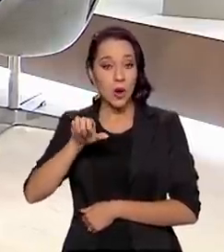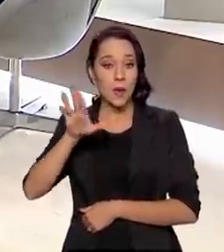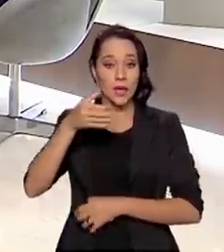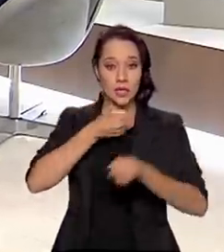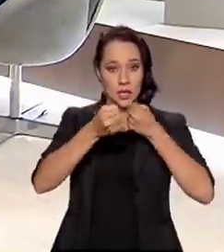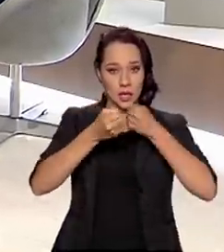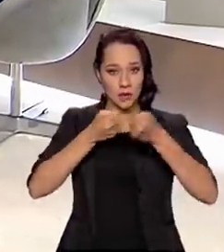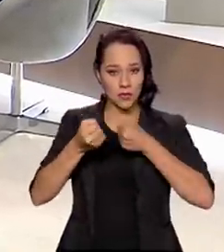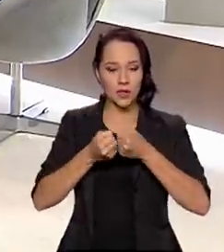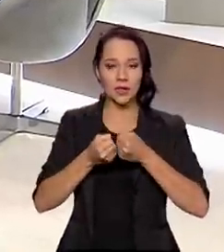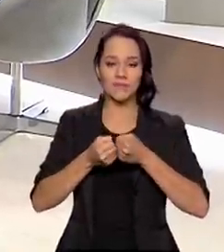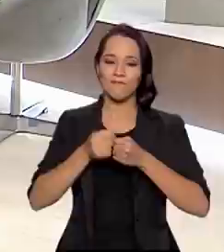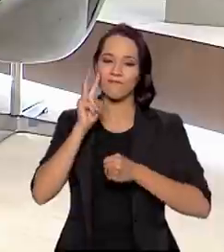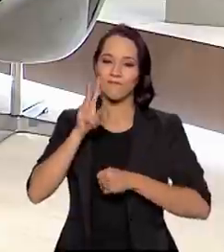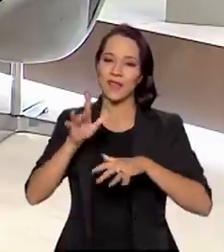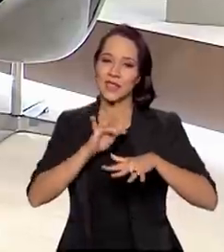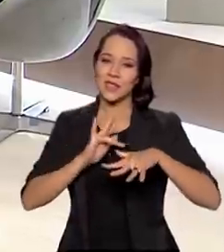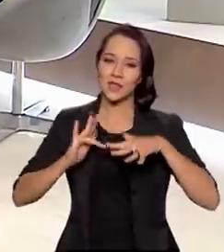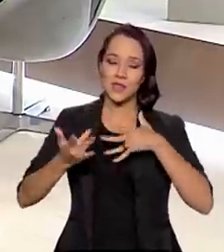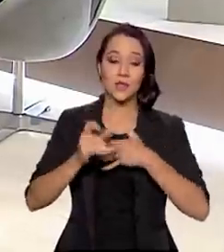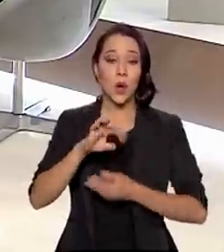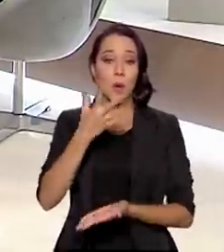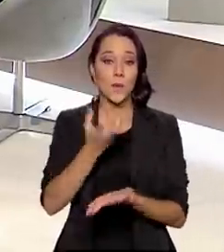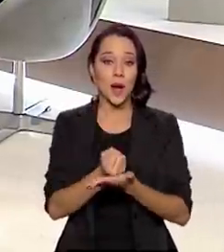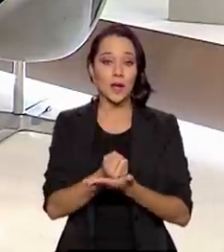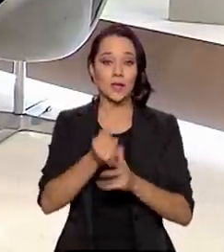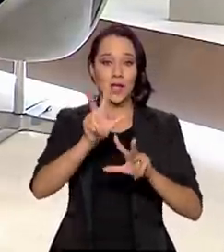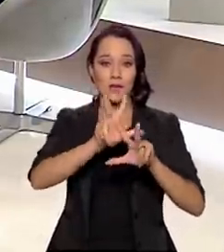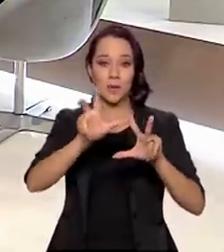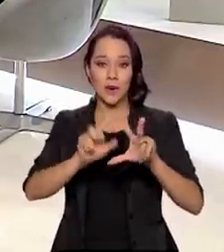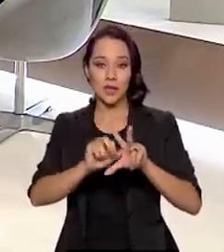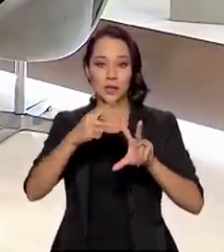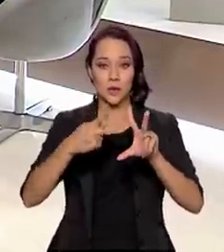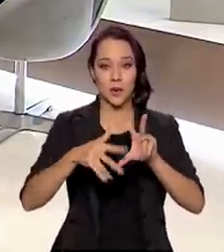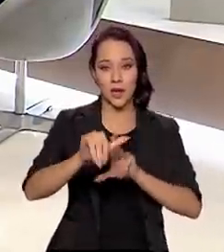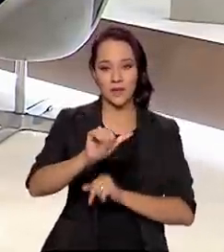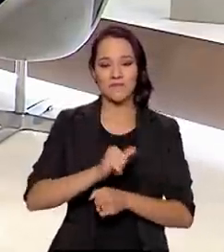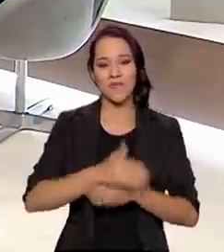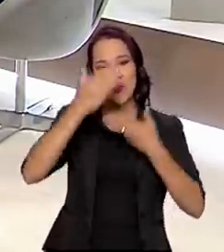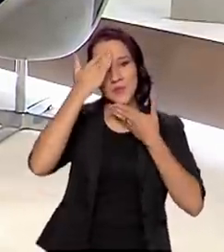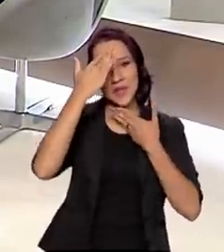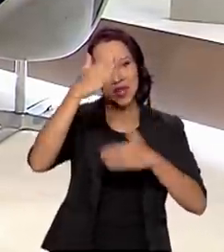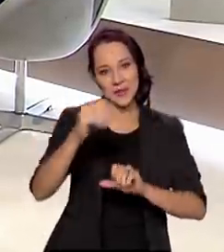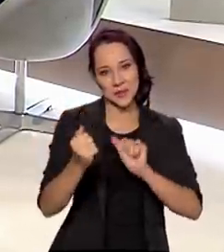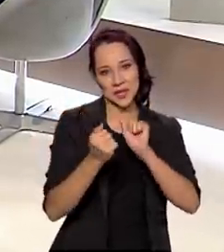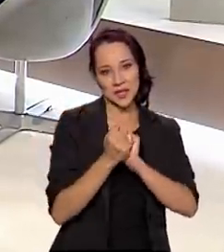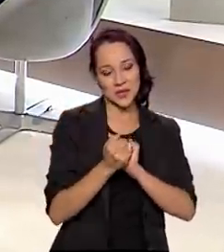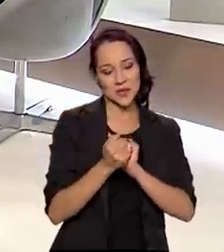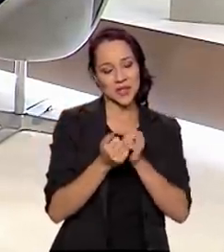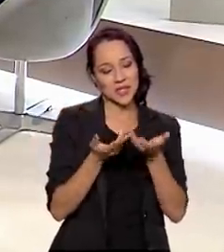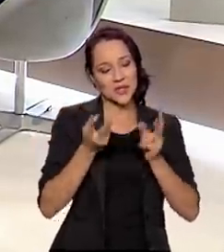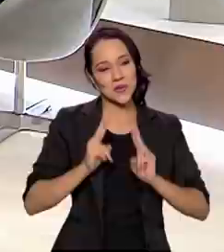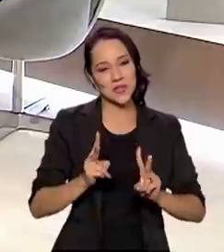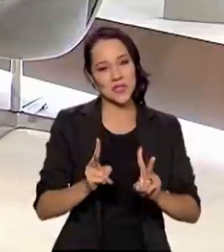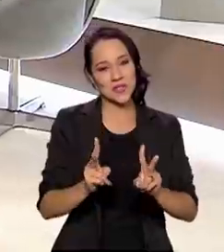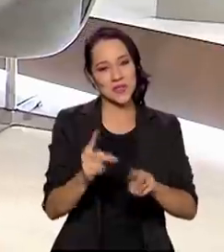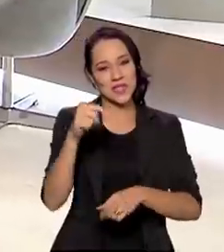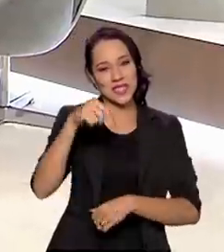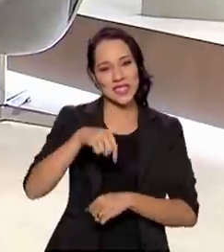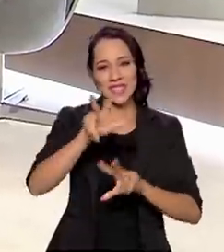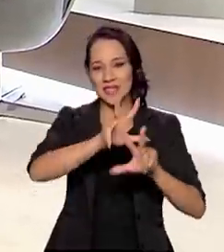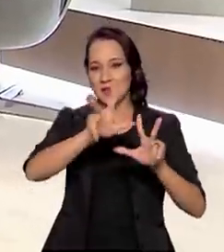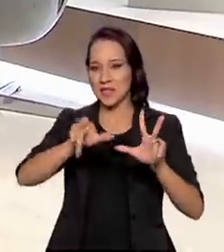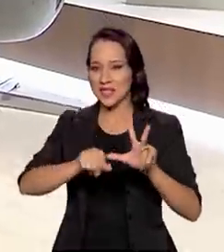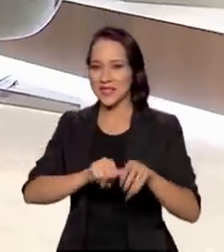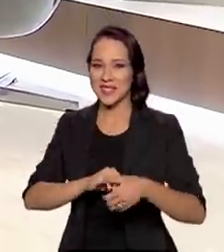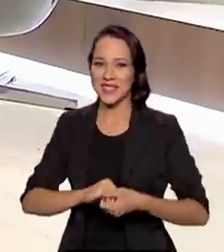entrevistas, siga as nossas redes sociais ou baixe o TV Brasil Play. Obrigado pela companhia e o Brasil continua em pauta aqui na